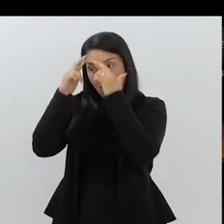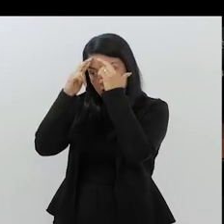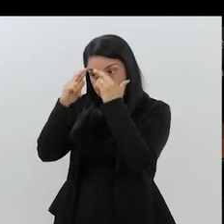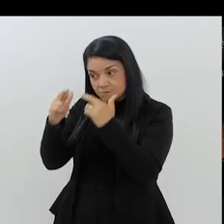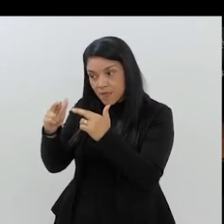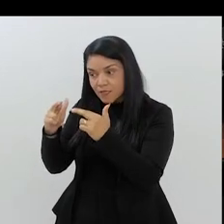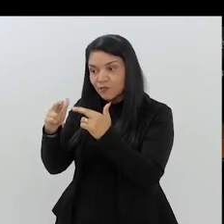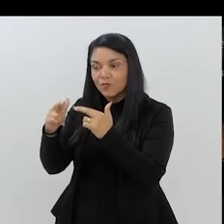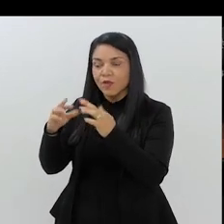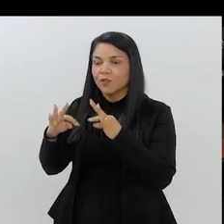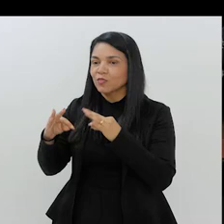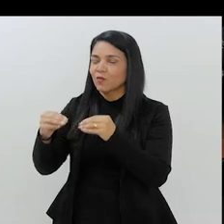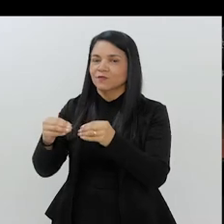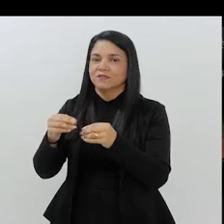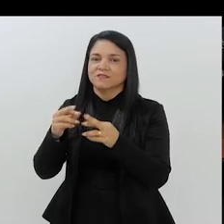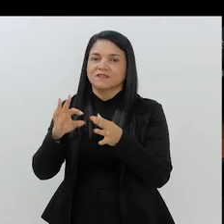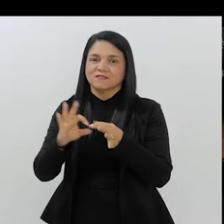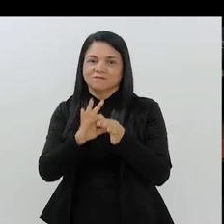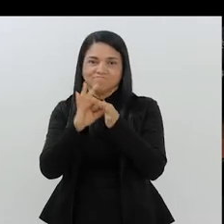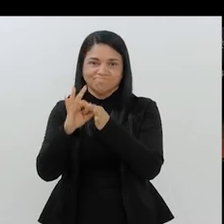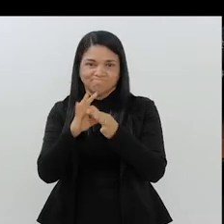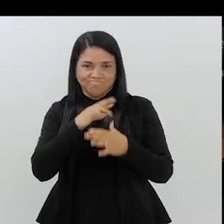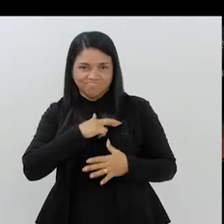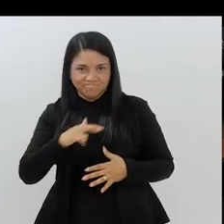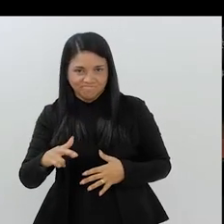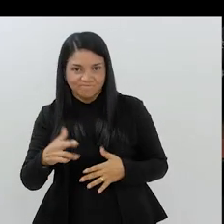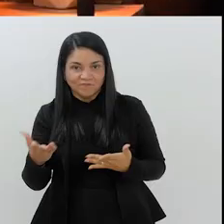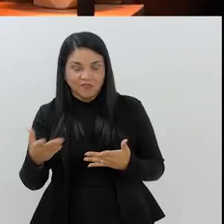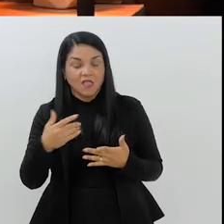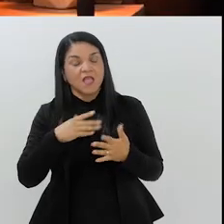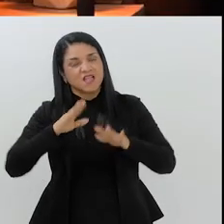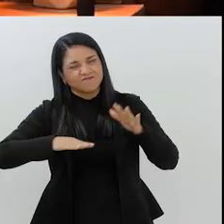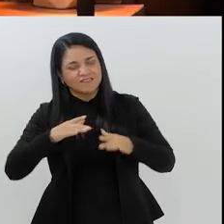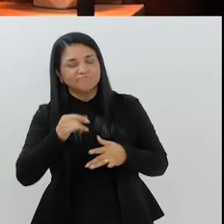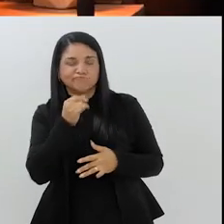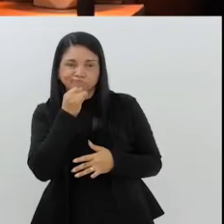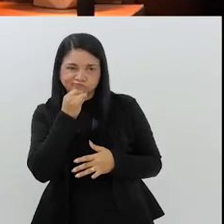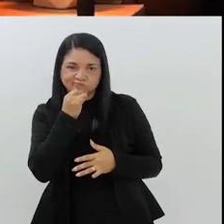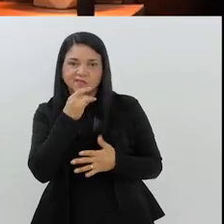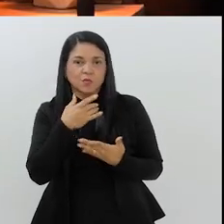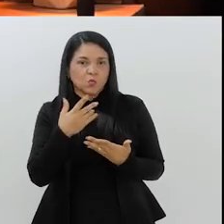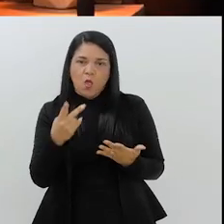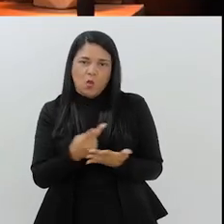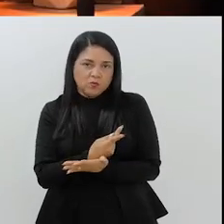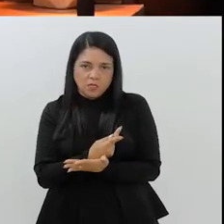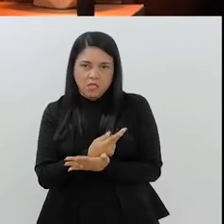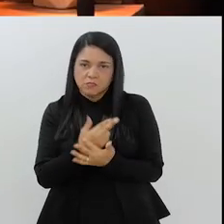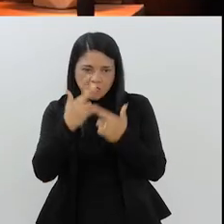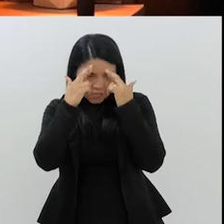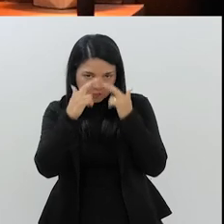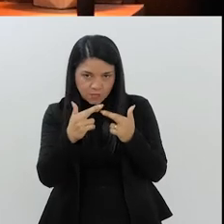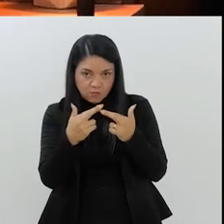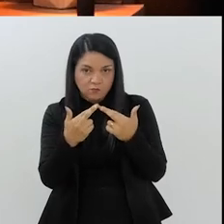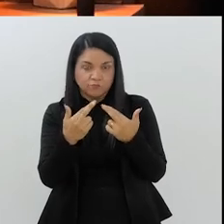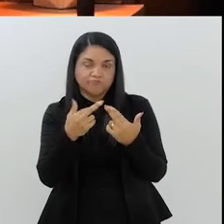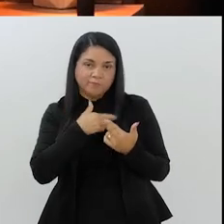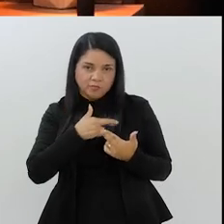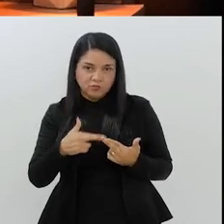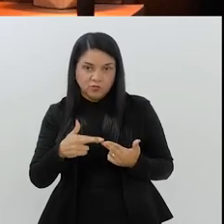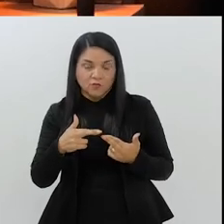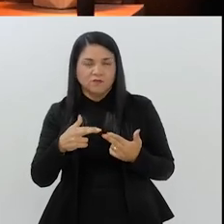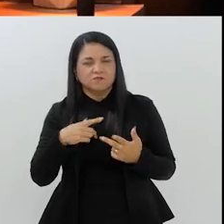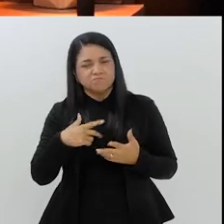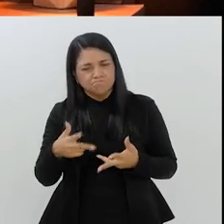seu respeito, como eu sempre falo, a todas as religiões. Infelizmente, nem sempre isso acontece. A gente vê questões